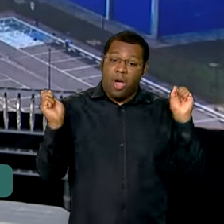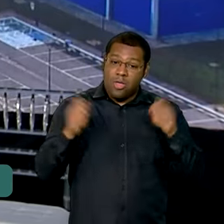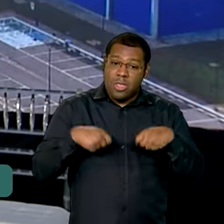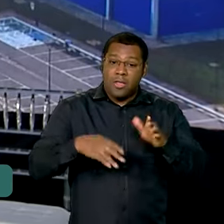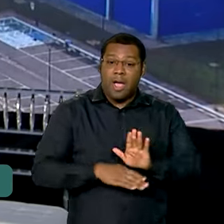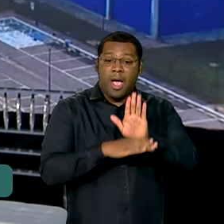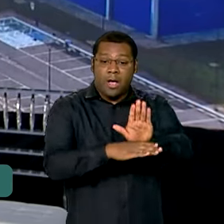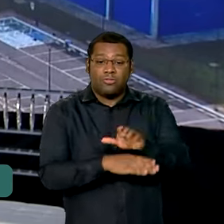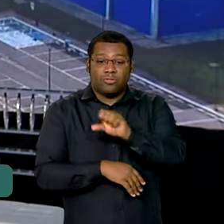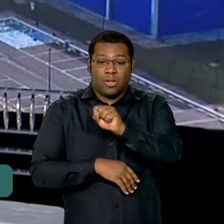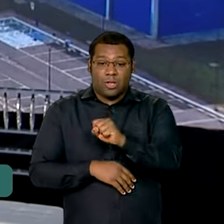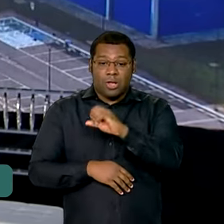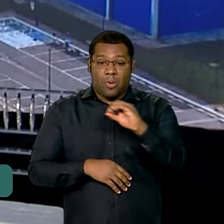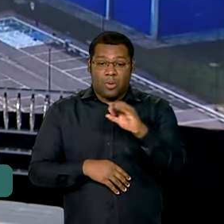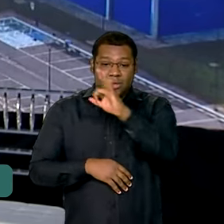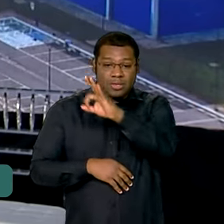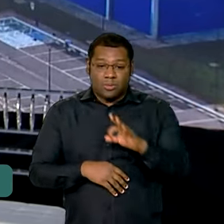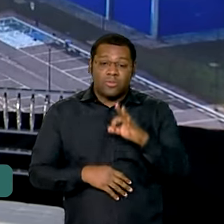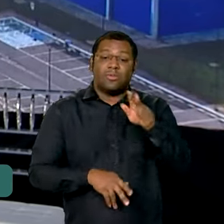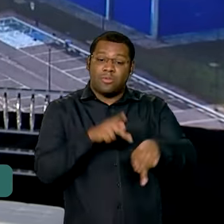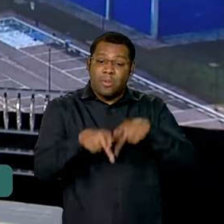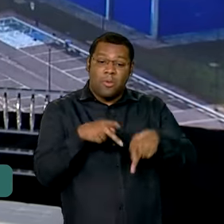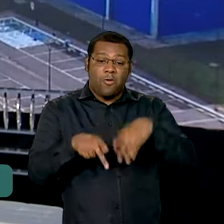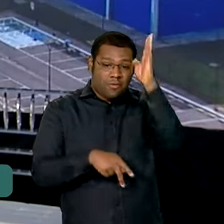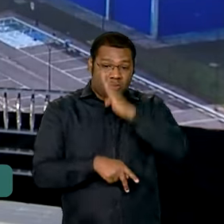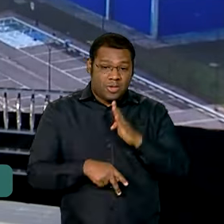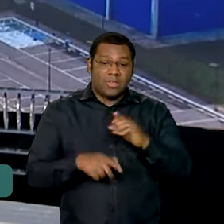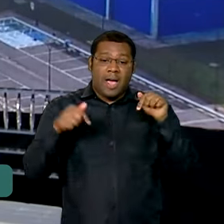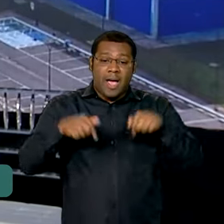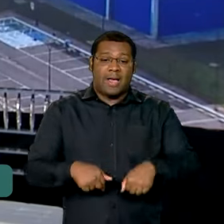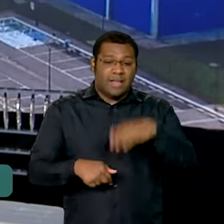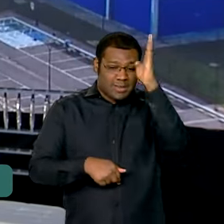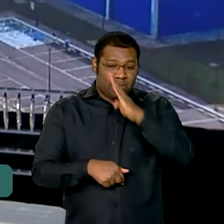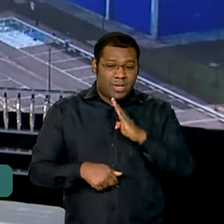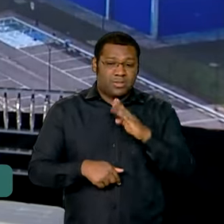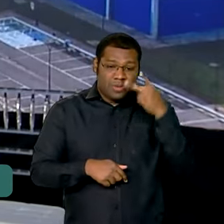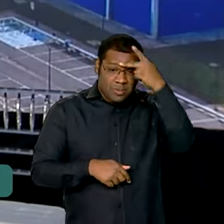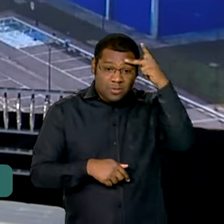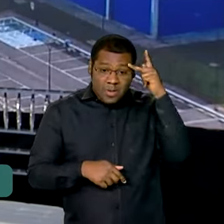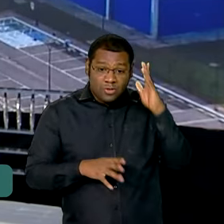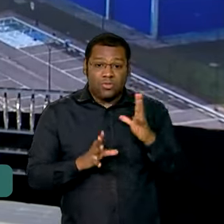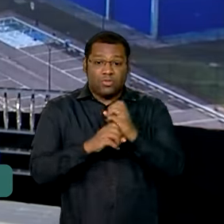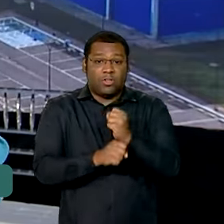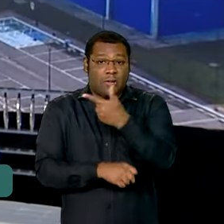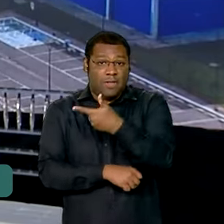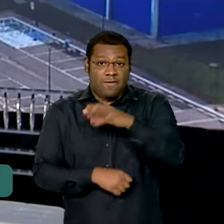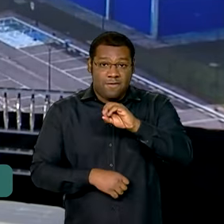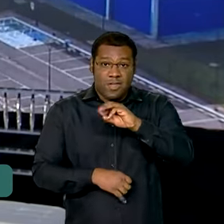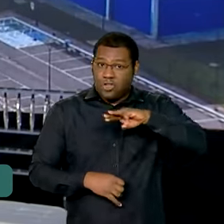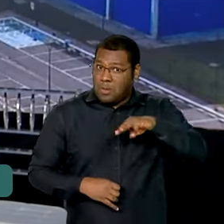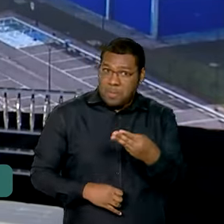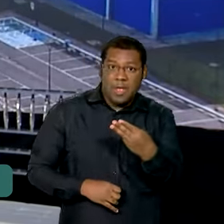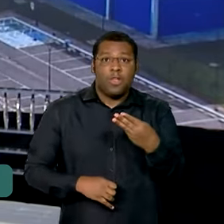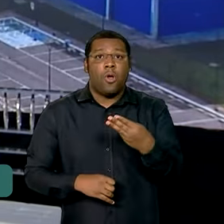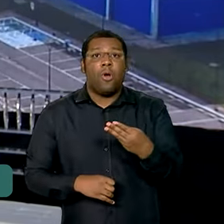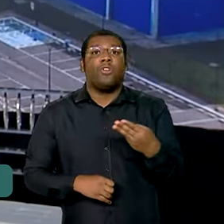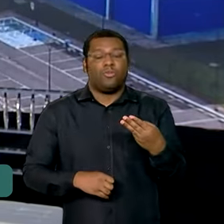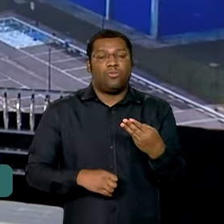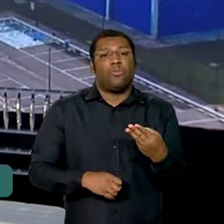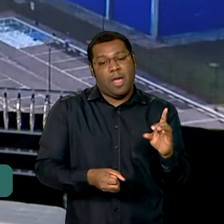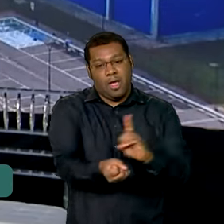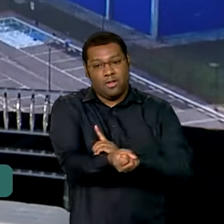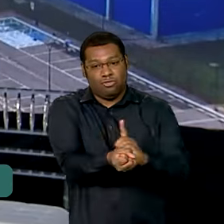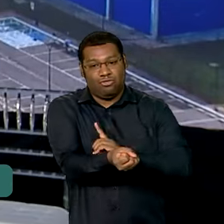% da demanda nacional. O Brasil tem hoje pelo menos 20 milhões de diabéticos. Nem todos usam a